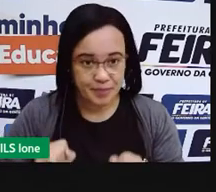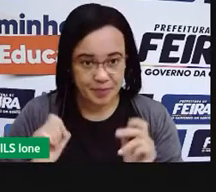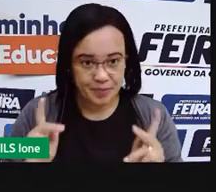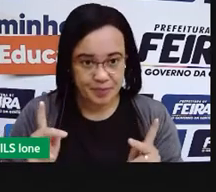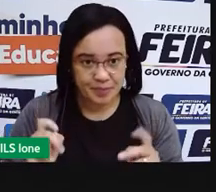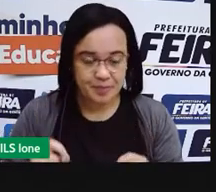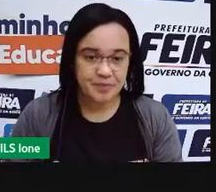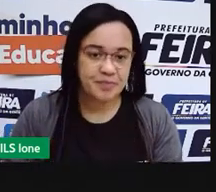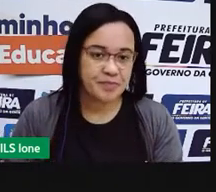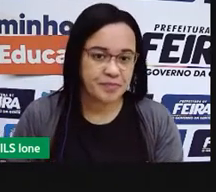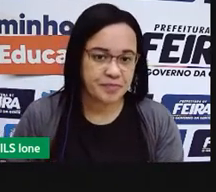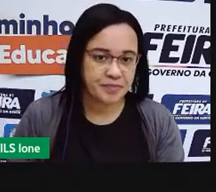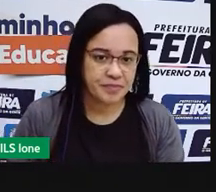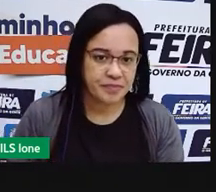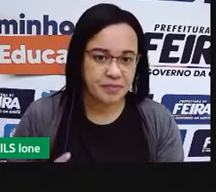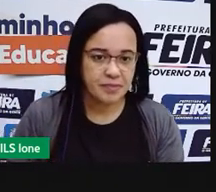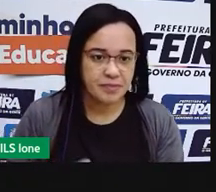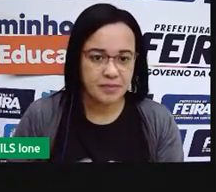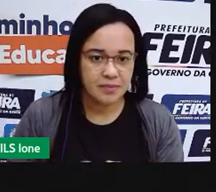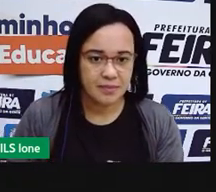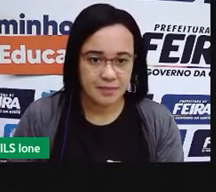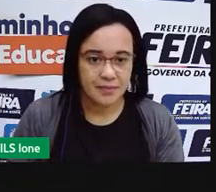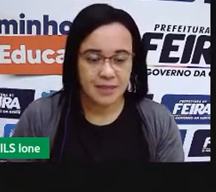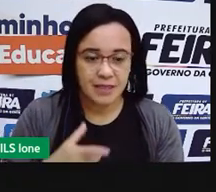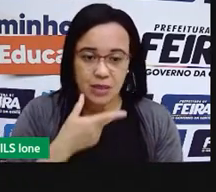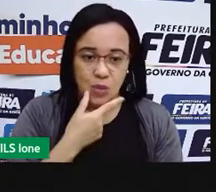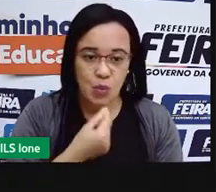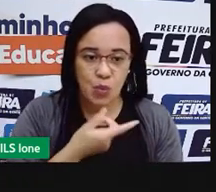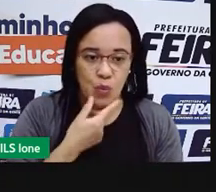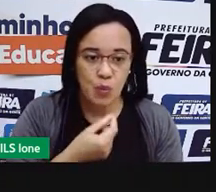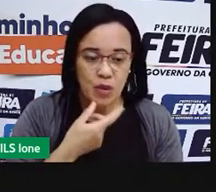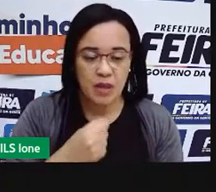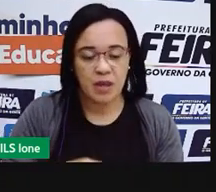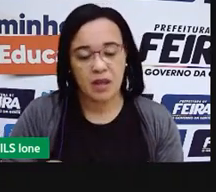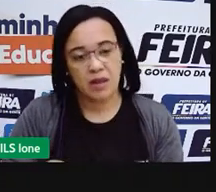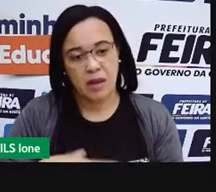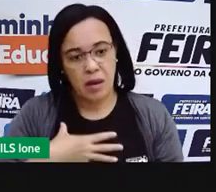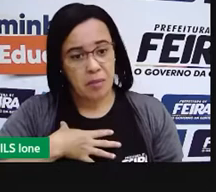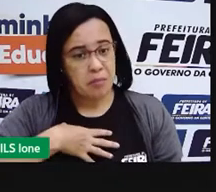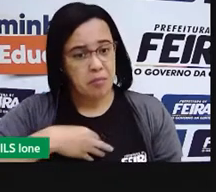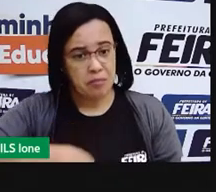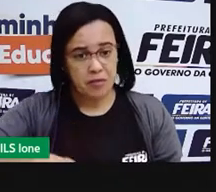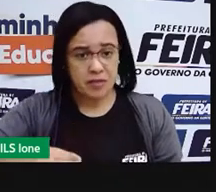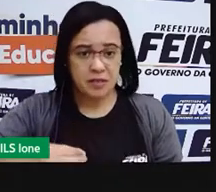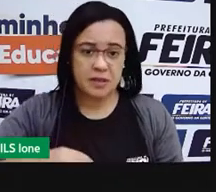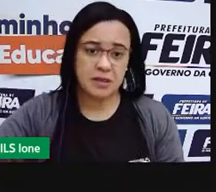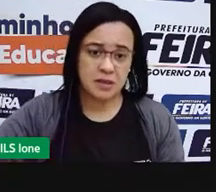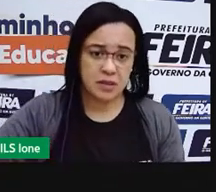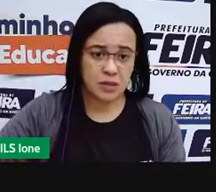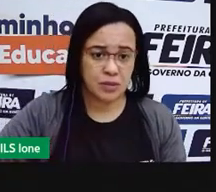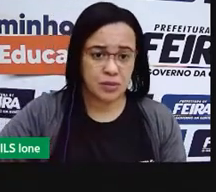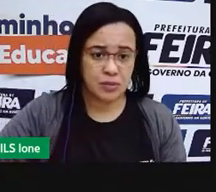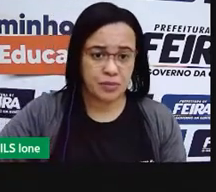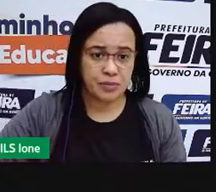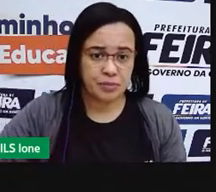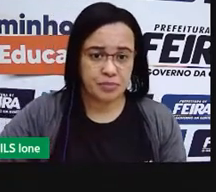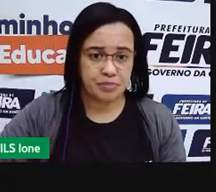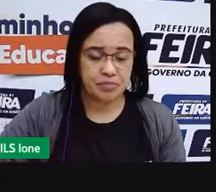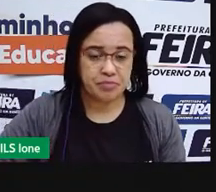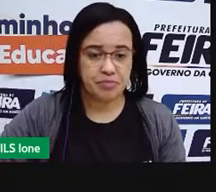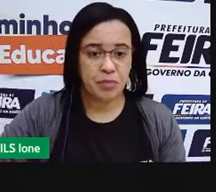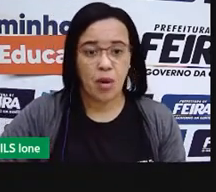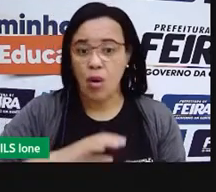Então, esse rapaz aqui nos diz assim, meu filho, um dia tudo isso será